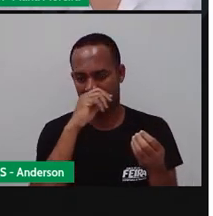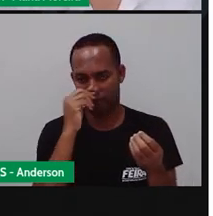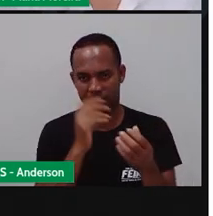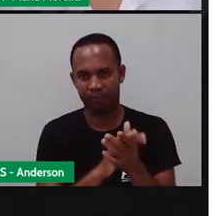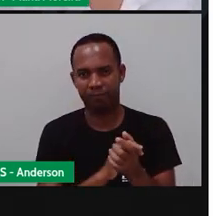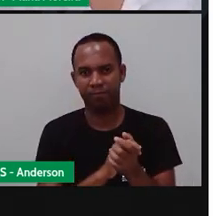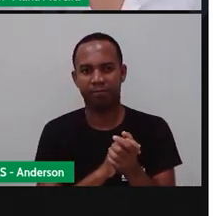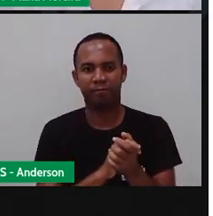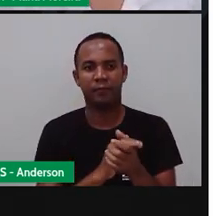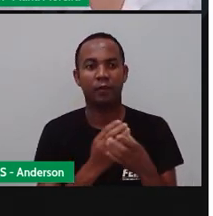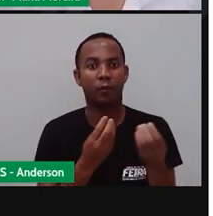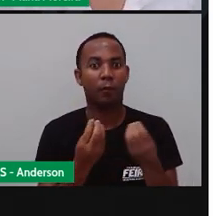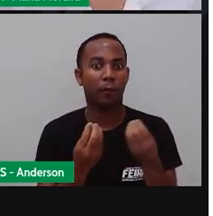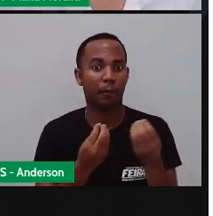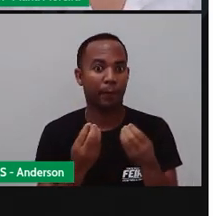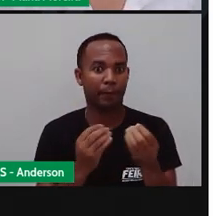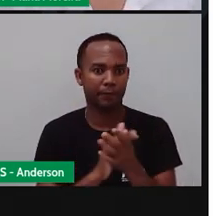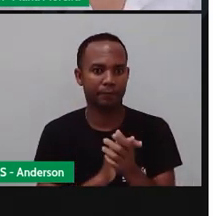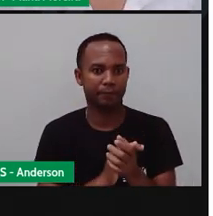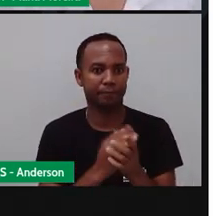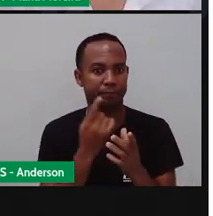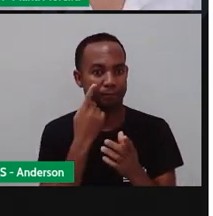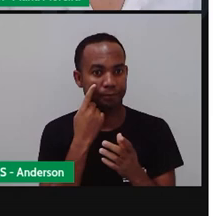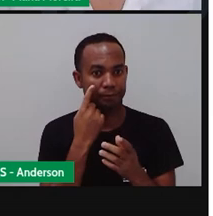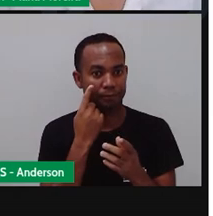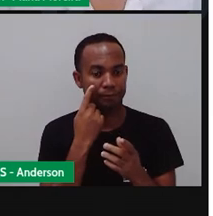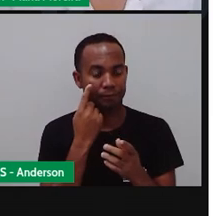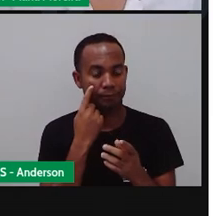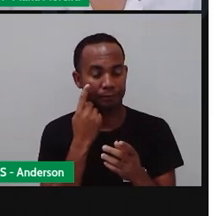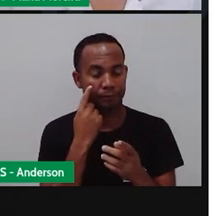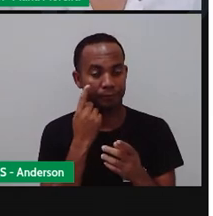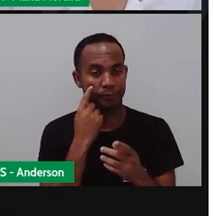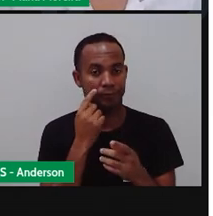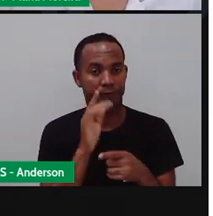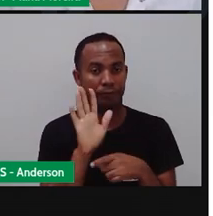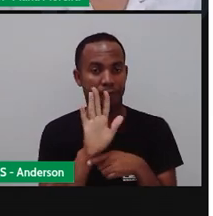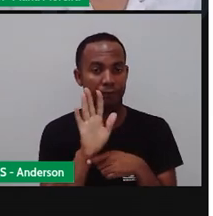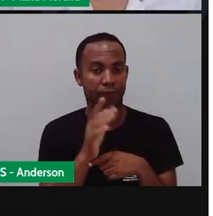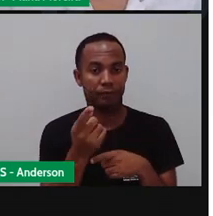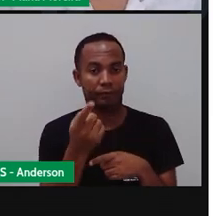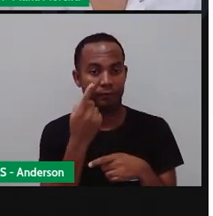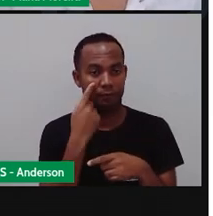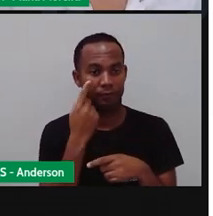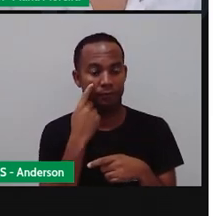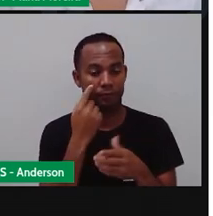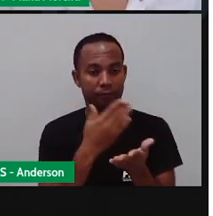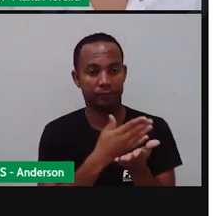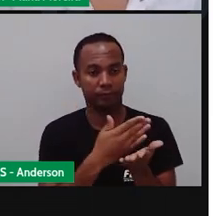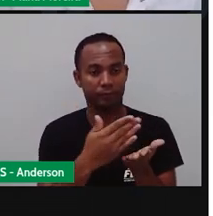E quais são eles? Que maneiras são essas que eu estou falando? Vamos lá.